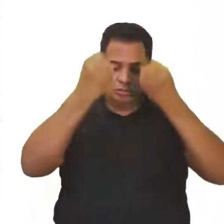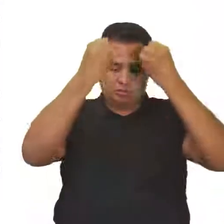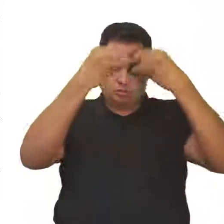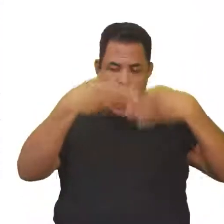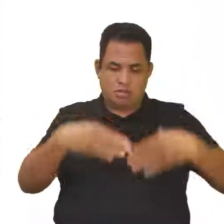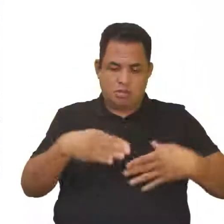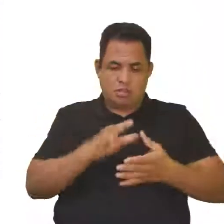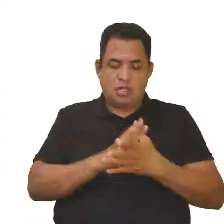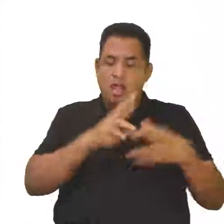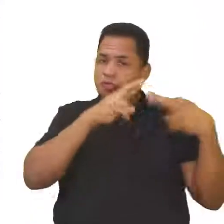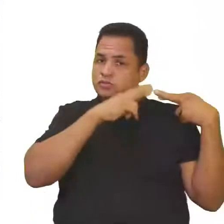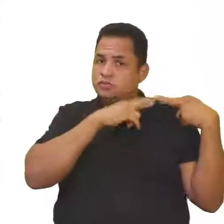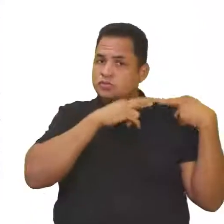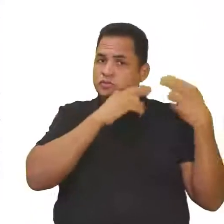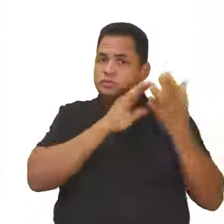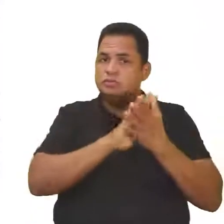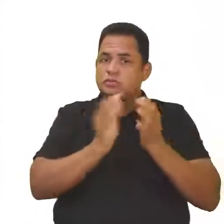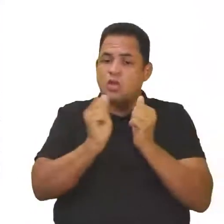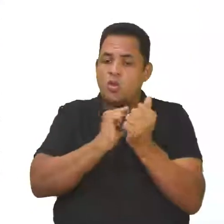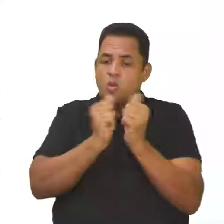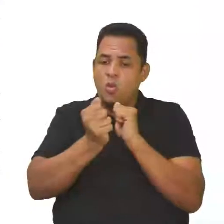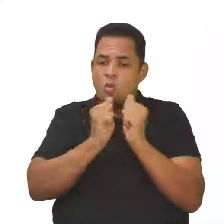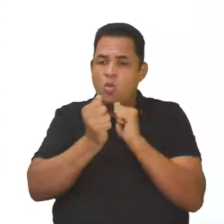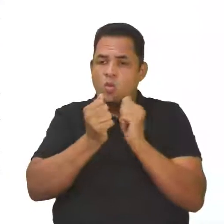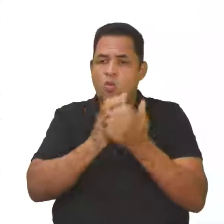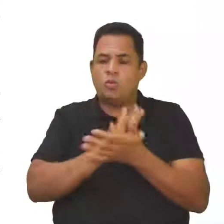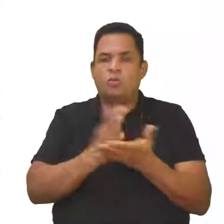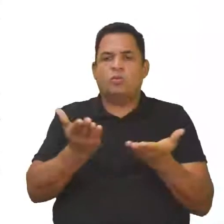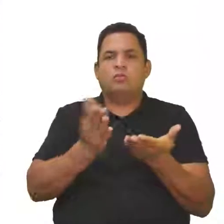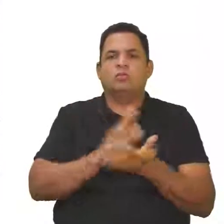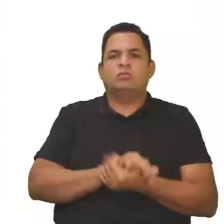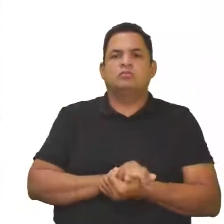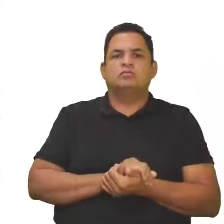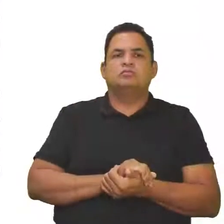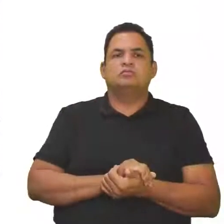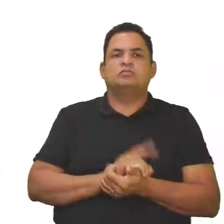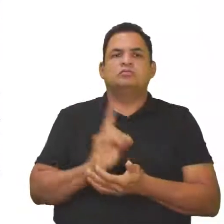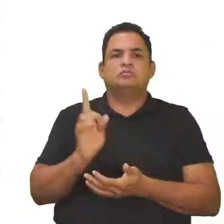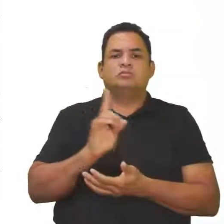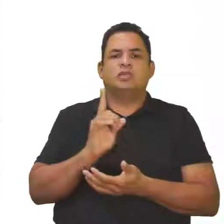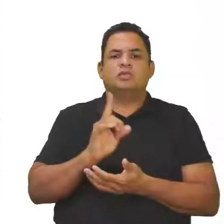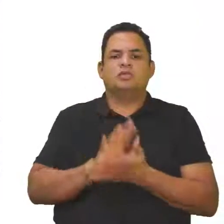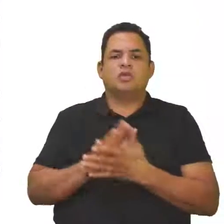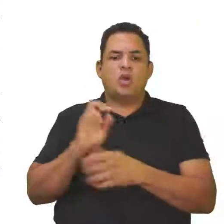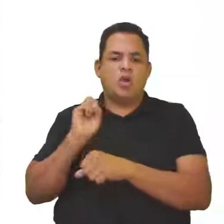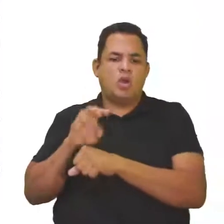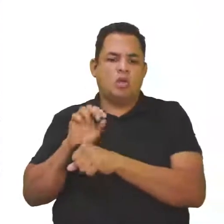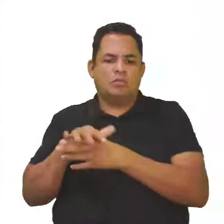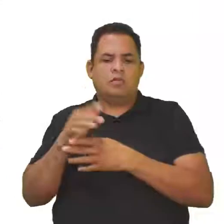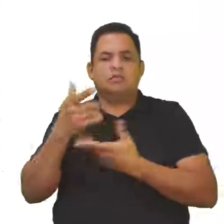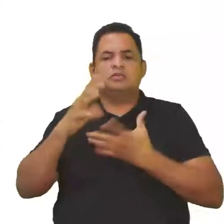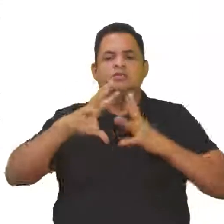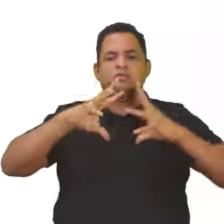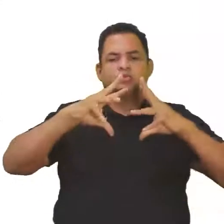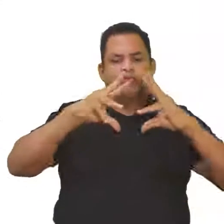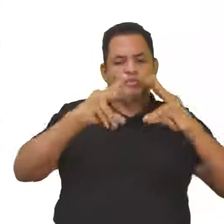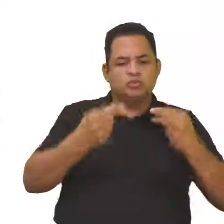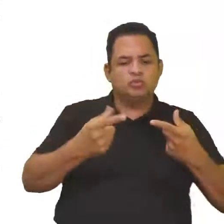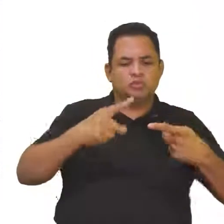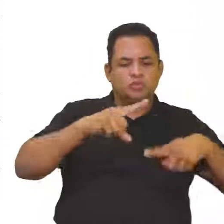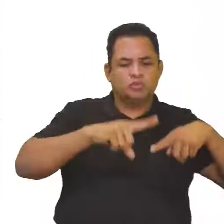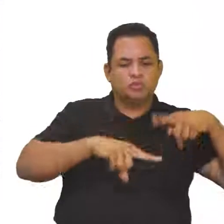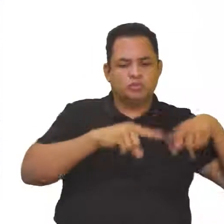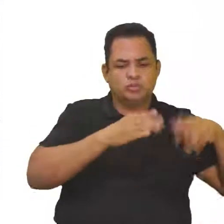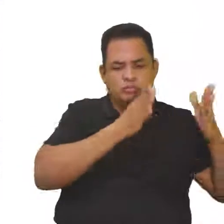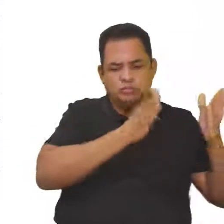obrigatoriedade de controle, ele vai incluir não só os agrotóxicos, mas todas